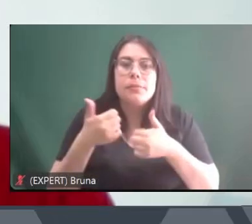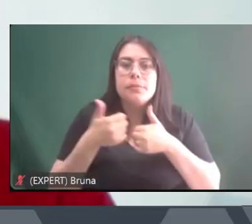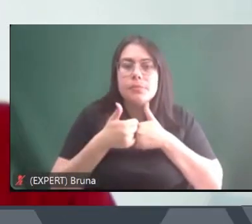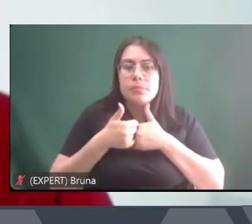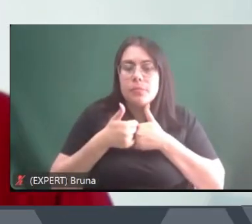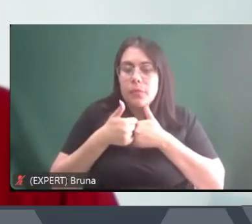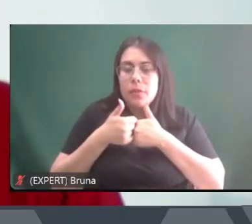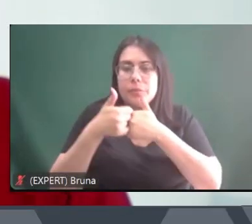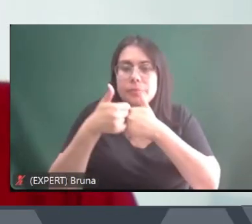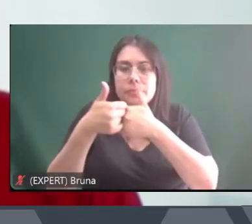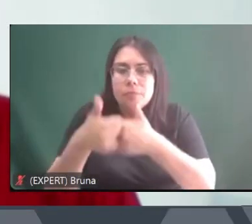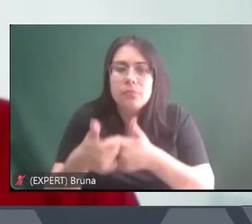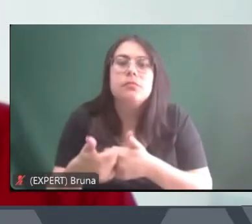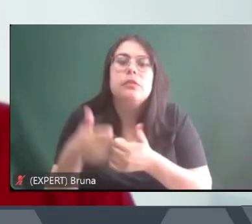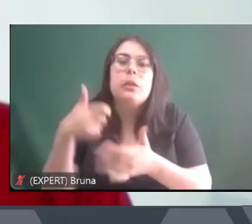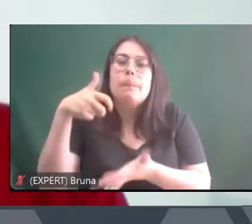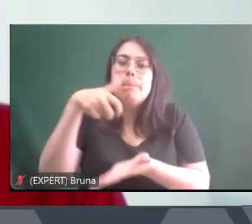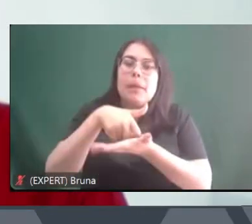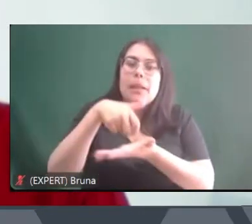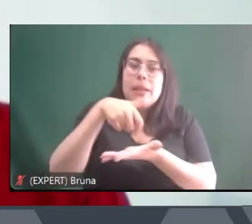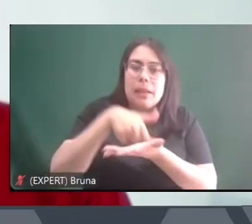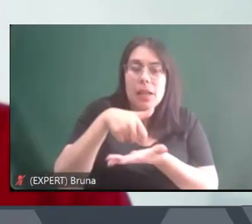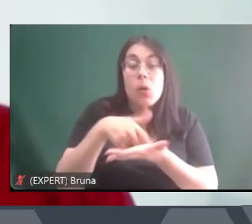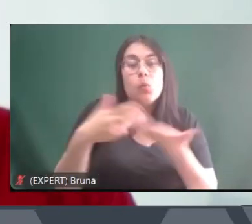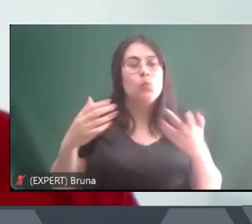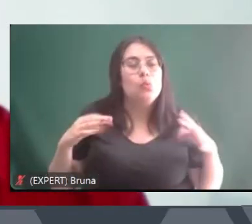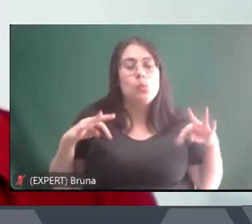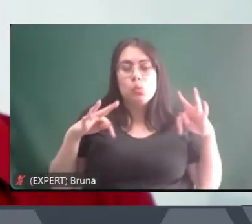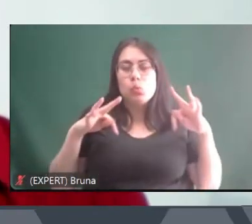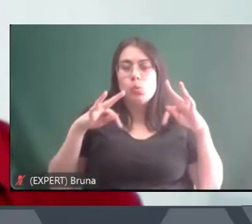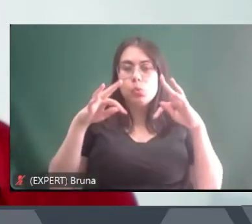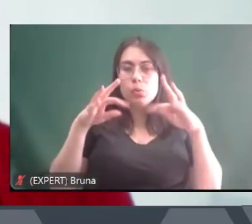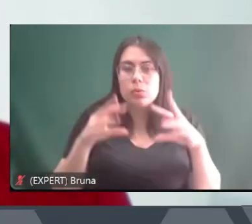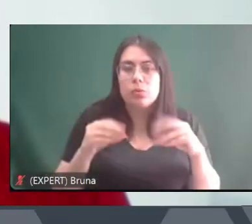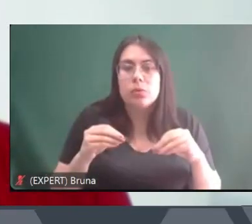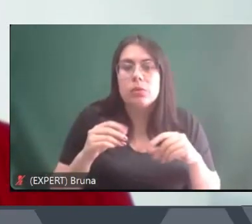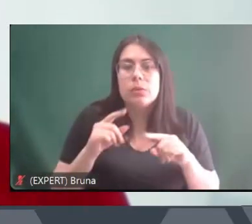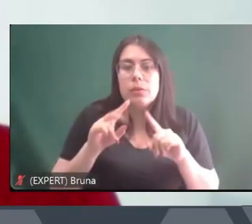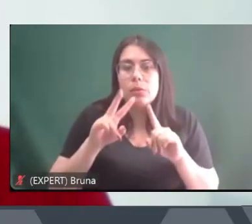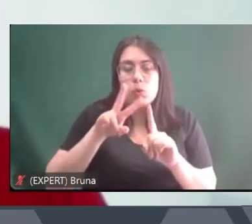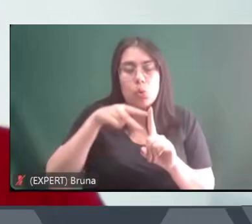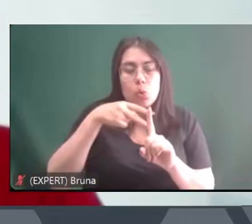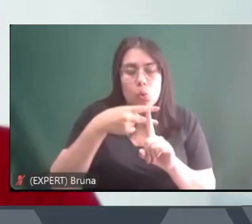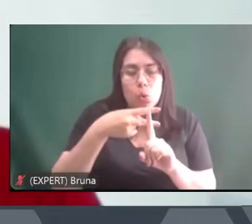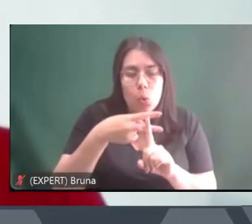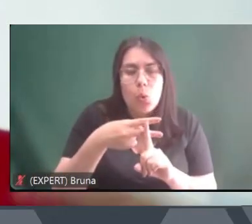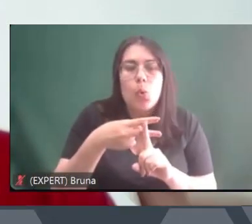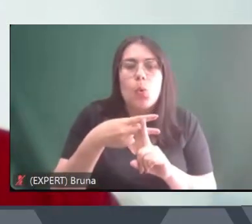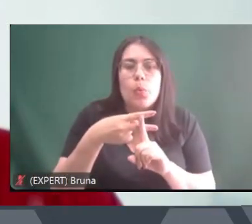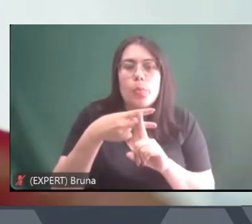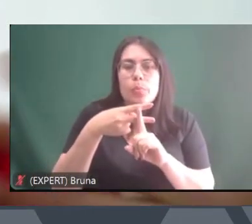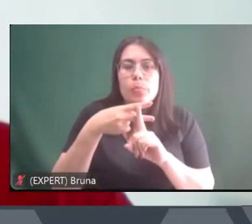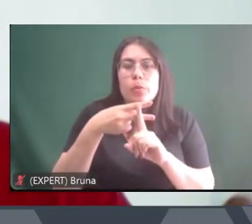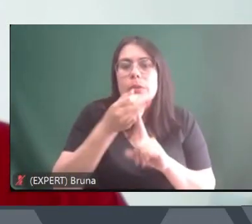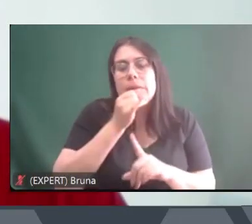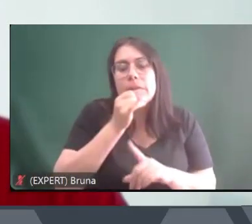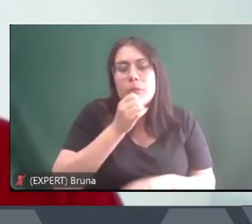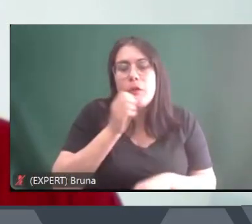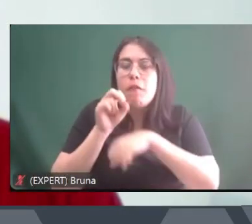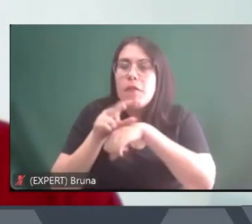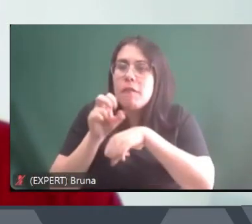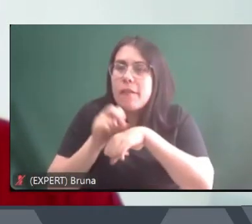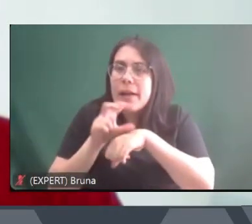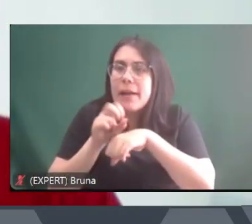penal e isso sempre é relegado a um segundo plano mesmo porque sempre tem o dobro de presos em relação a quantidade de vagas a gente está sempre